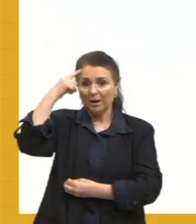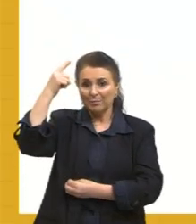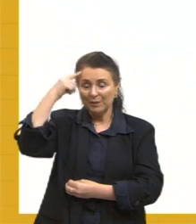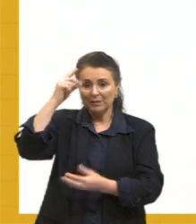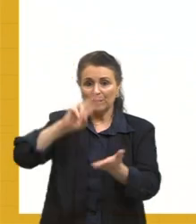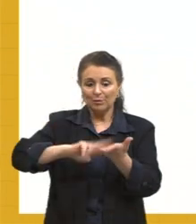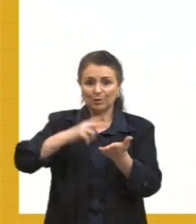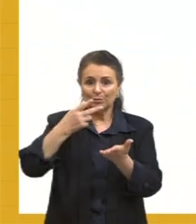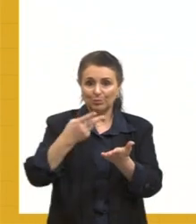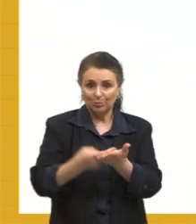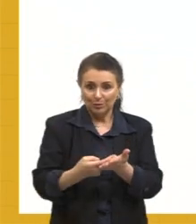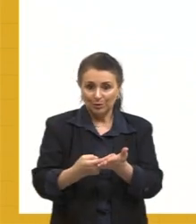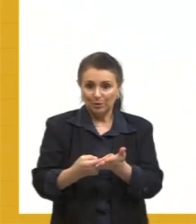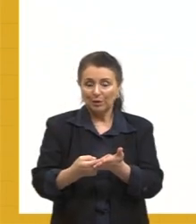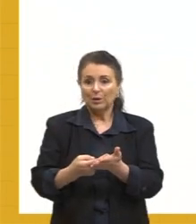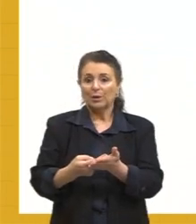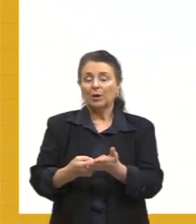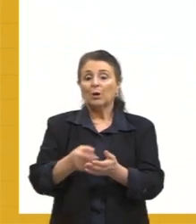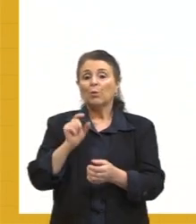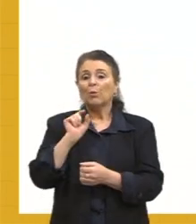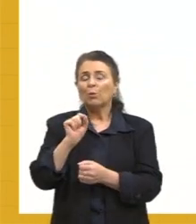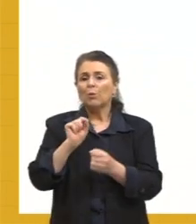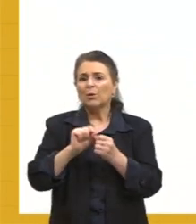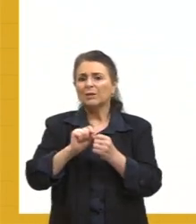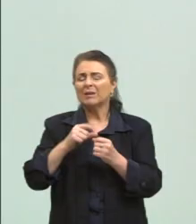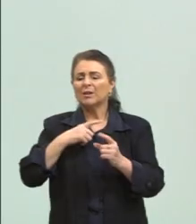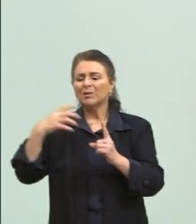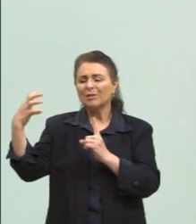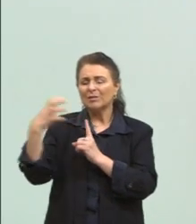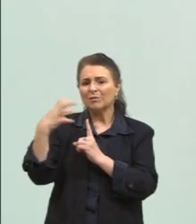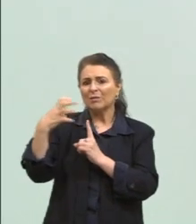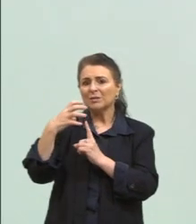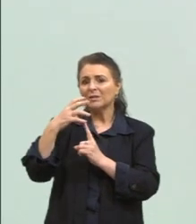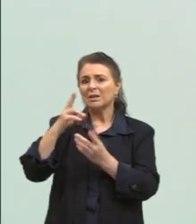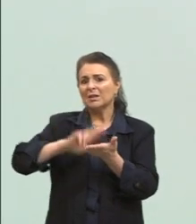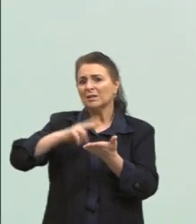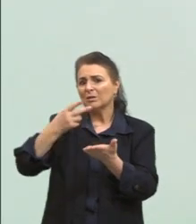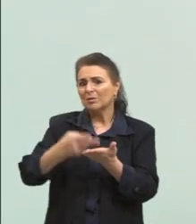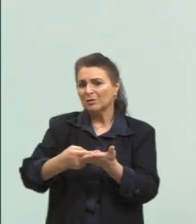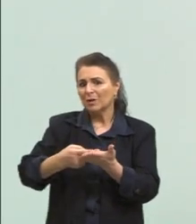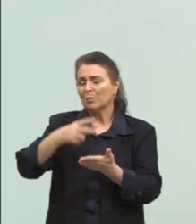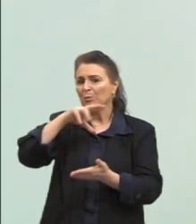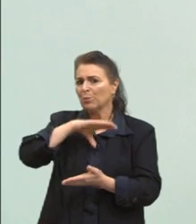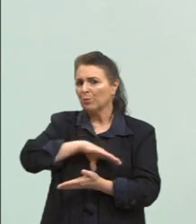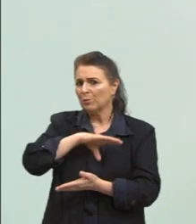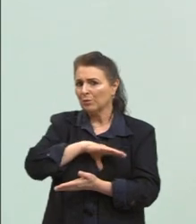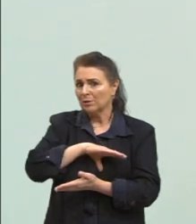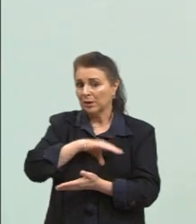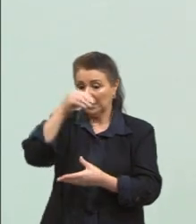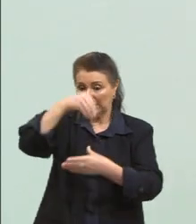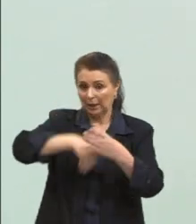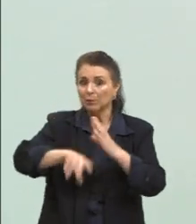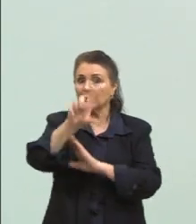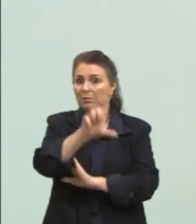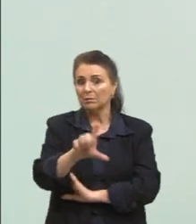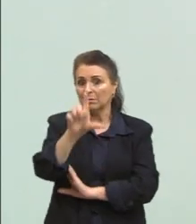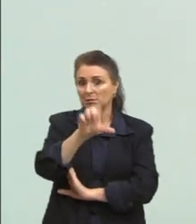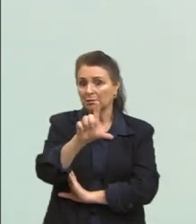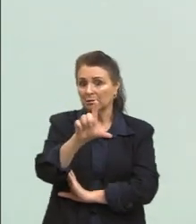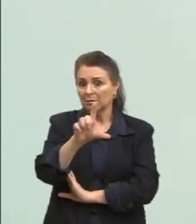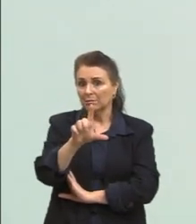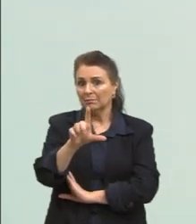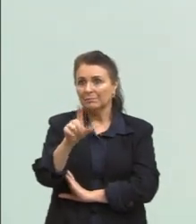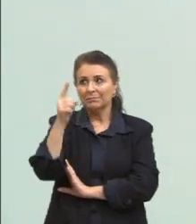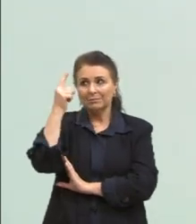ele tem que pegar todas essas influências e traduzir para o nosso idioma dentro da literatura. Então, a gente vai só